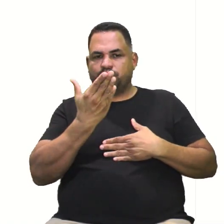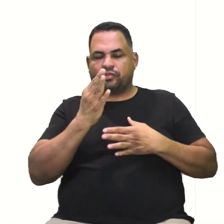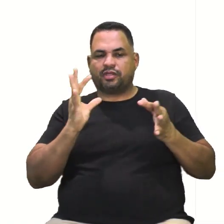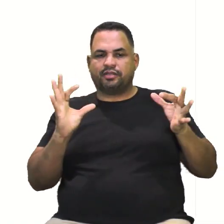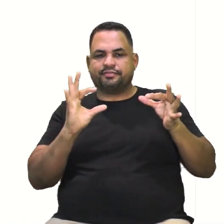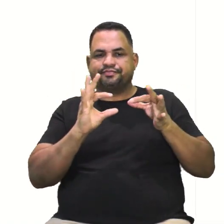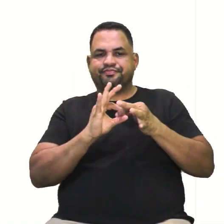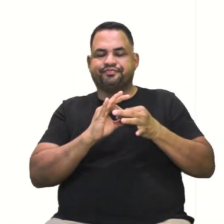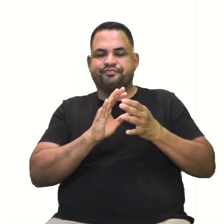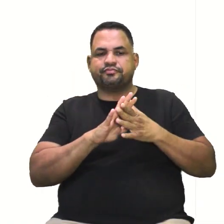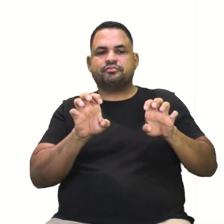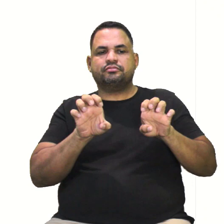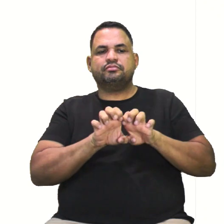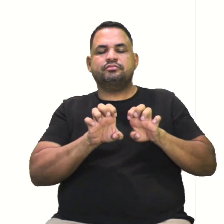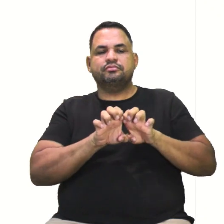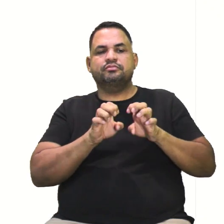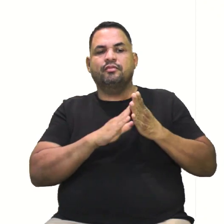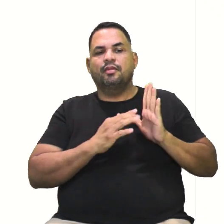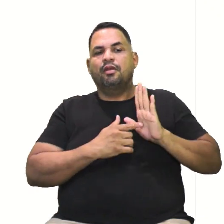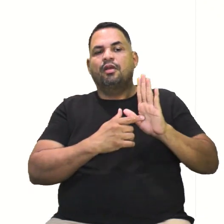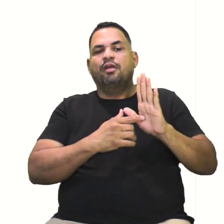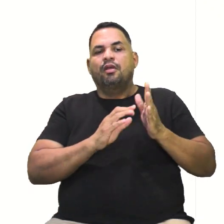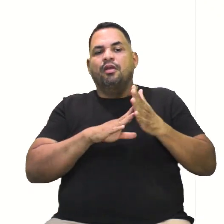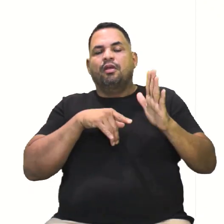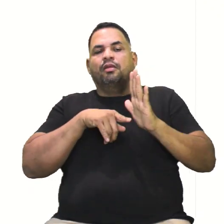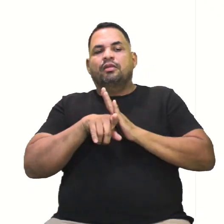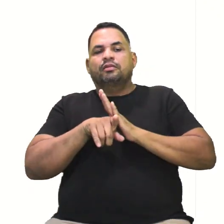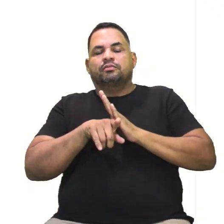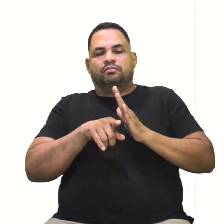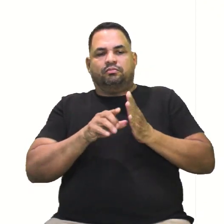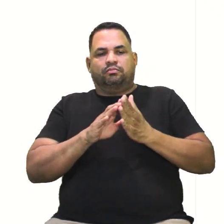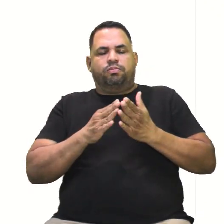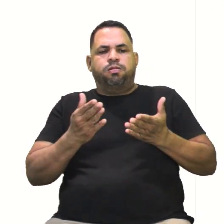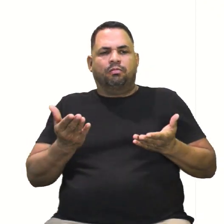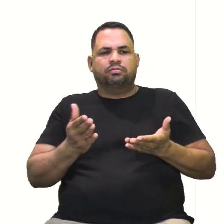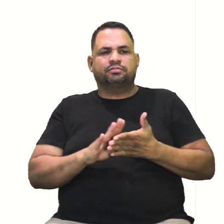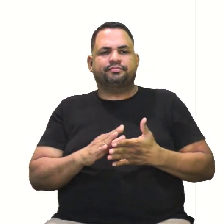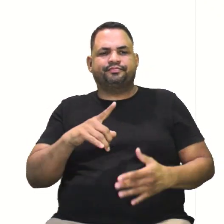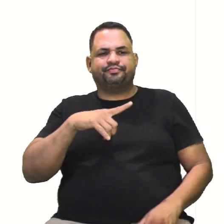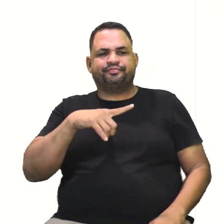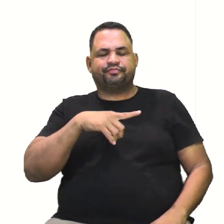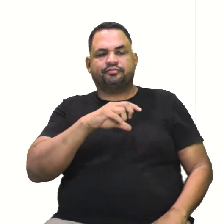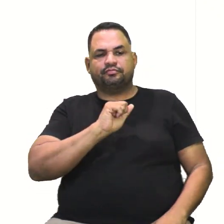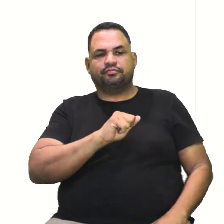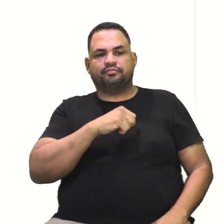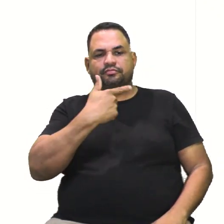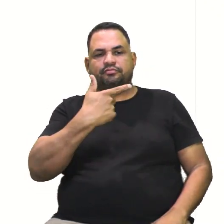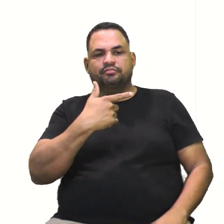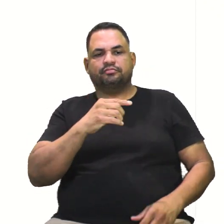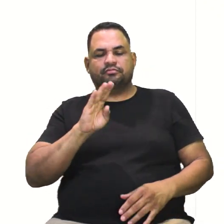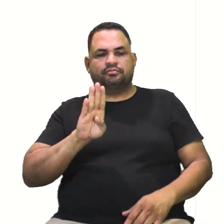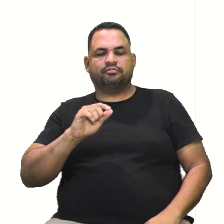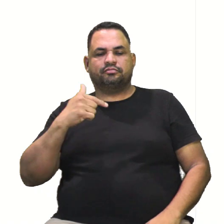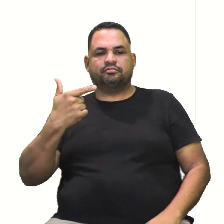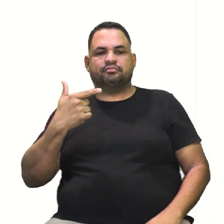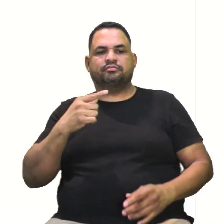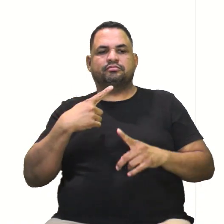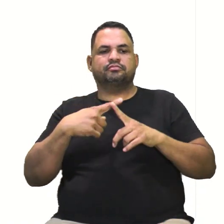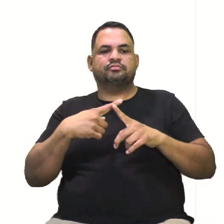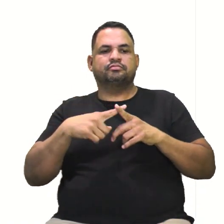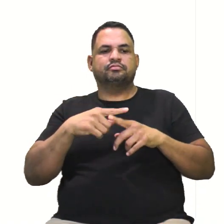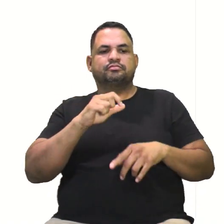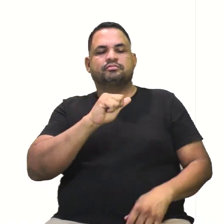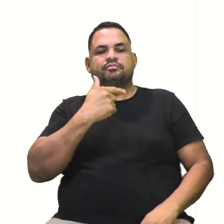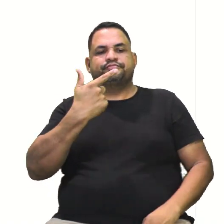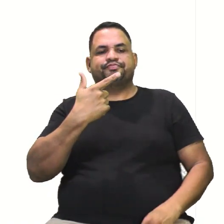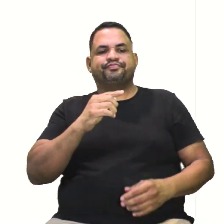conexão da equação dada no problema e da equação geral, a gente vai tirar quem é o a e quem é o b. Porque